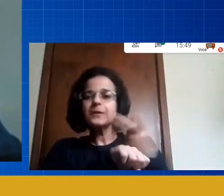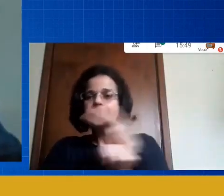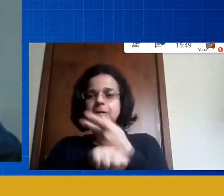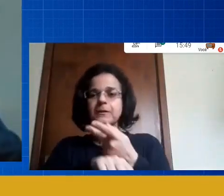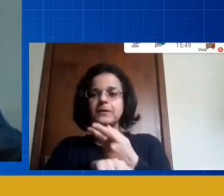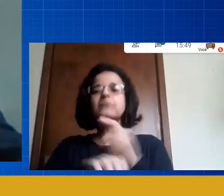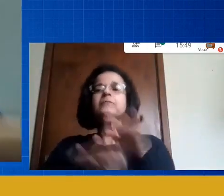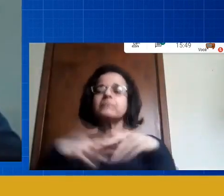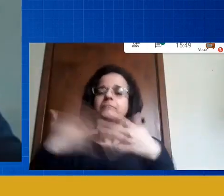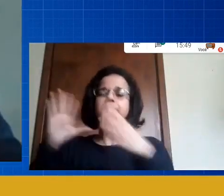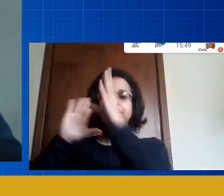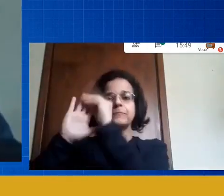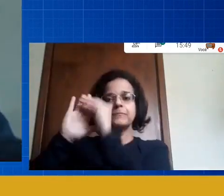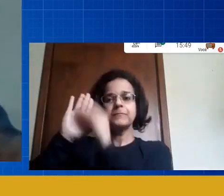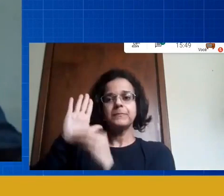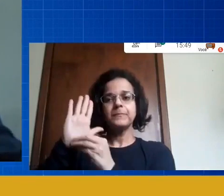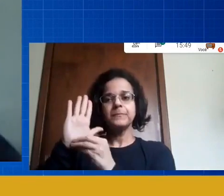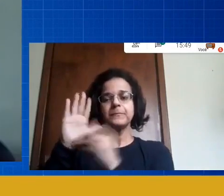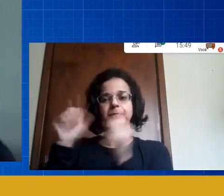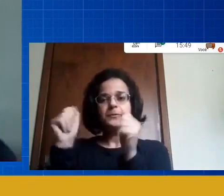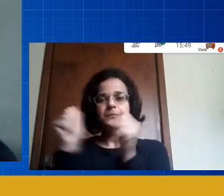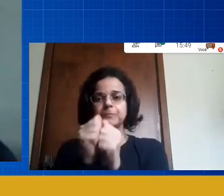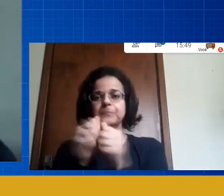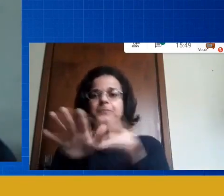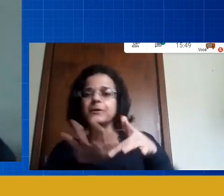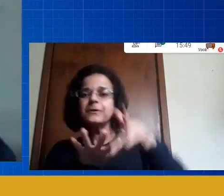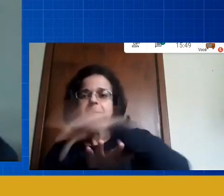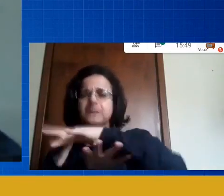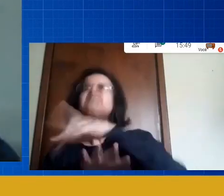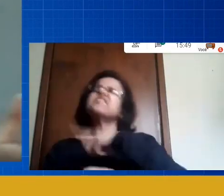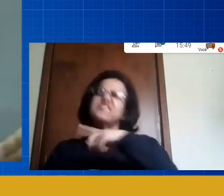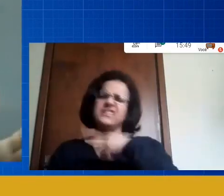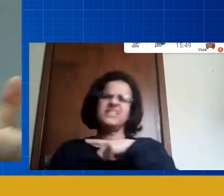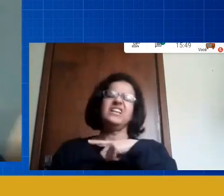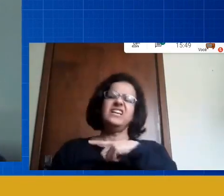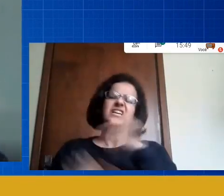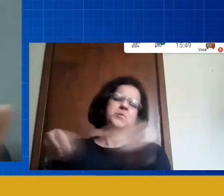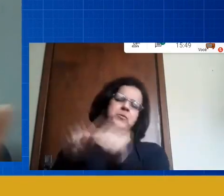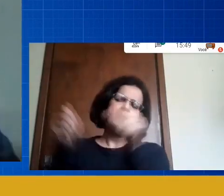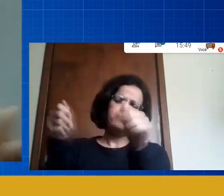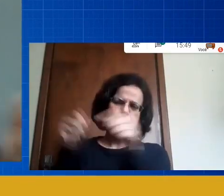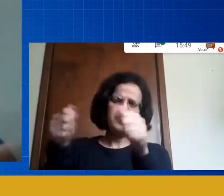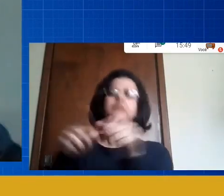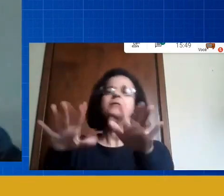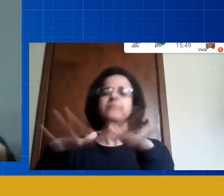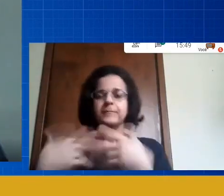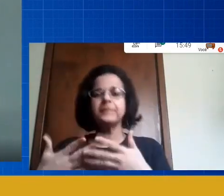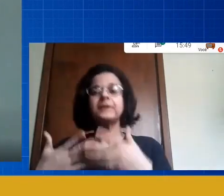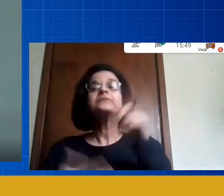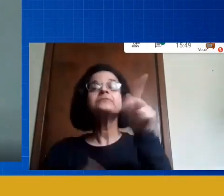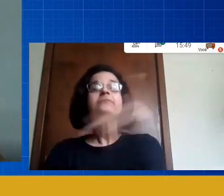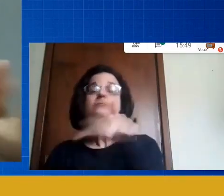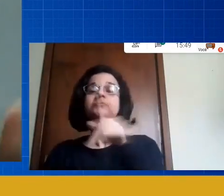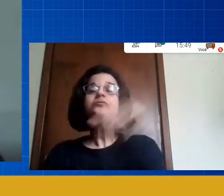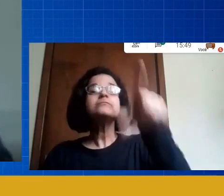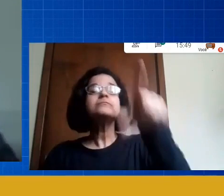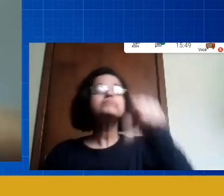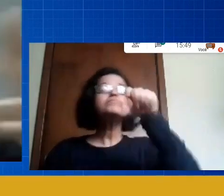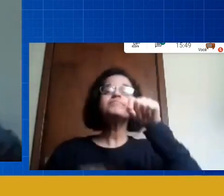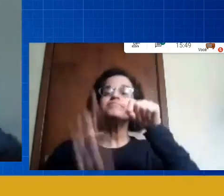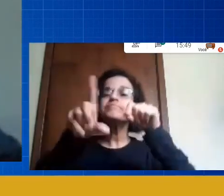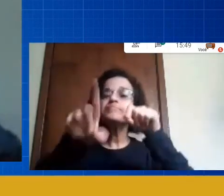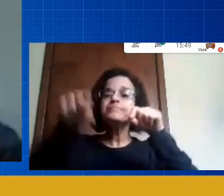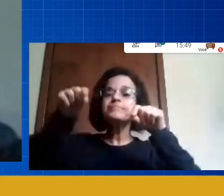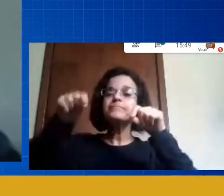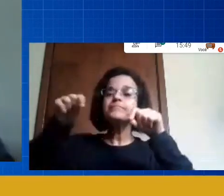conteúdo nas redes tem muita porcariada mas ele automaticamente vai selecionando o que é melhor quem ele vai